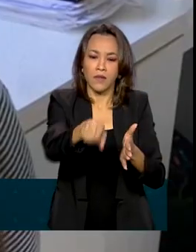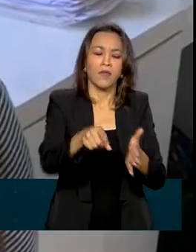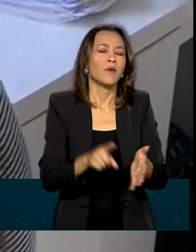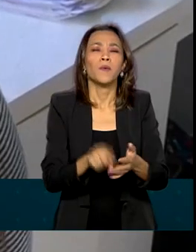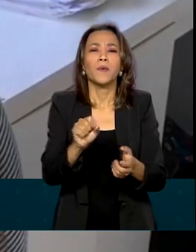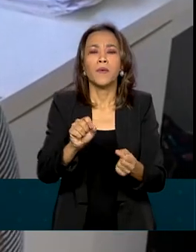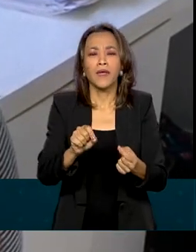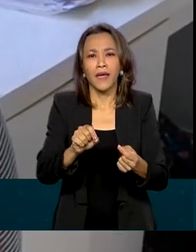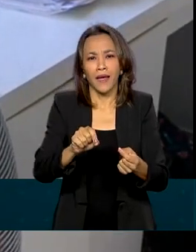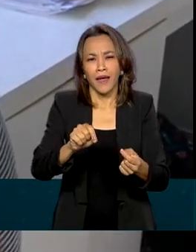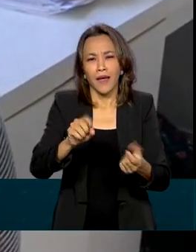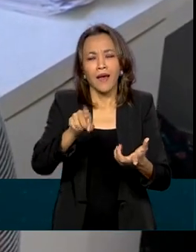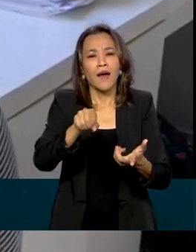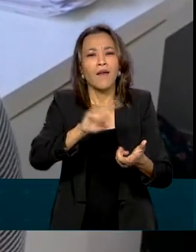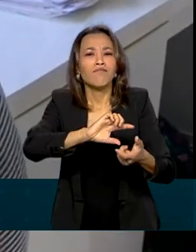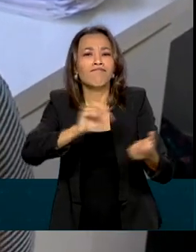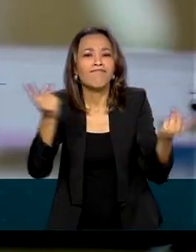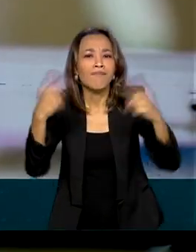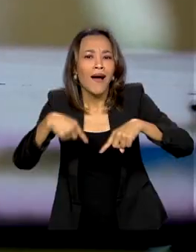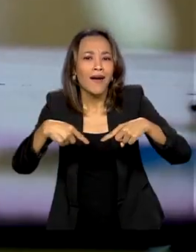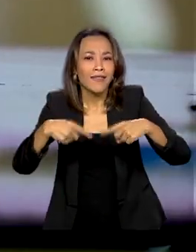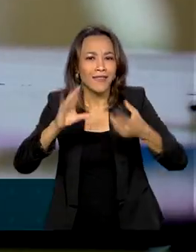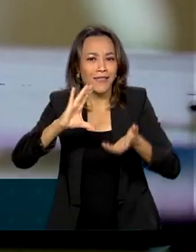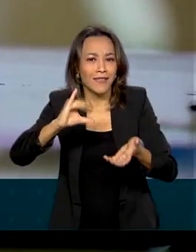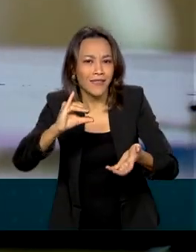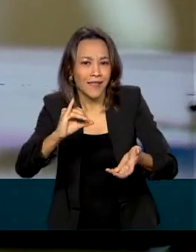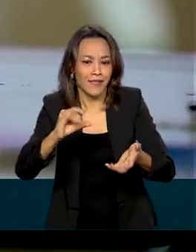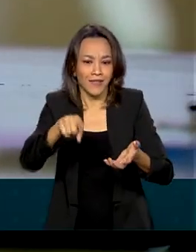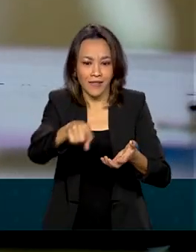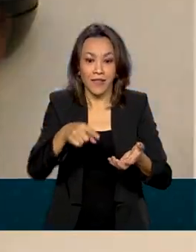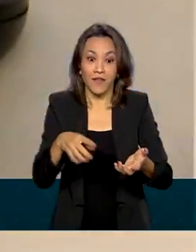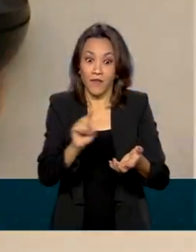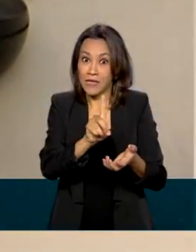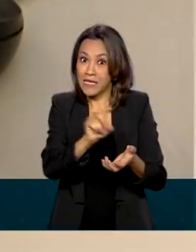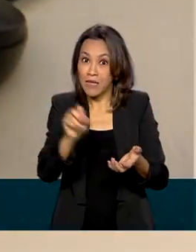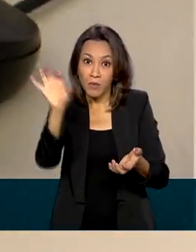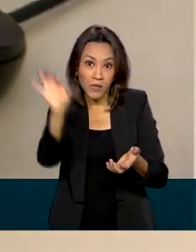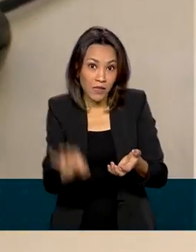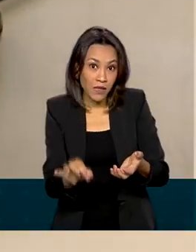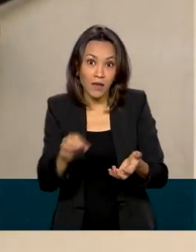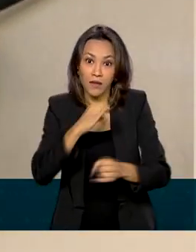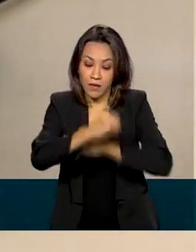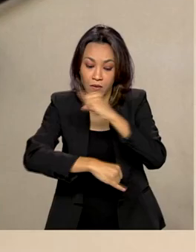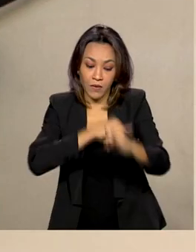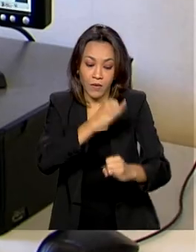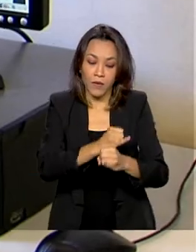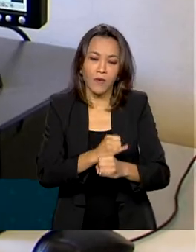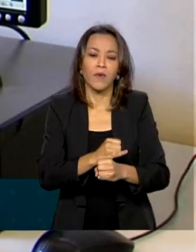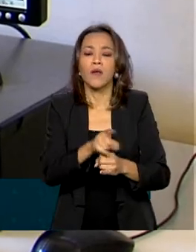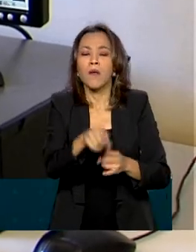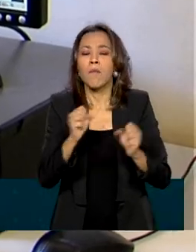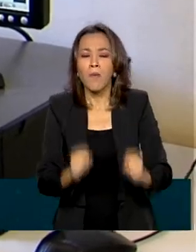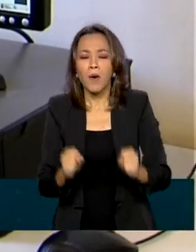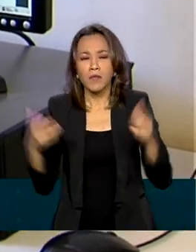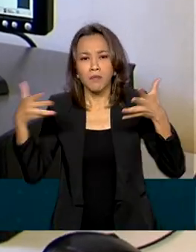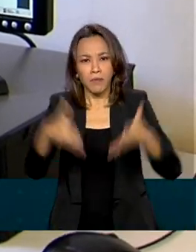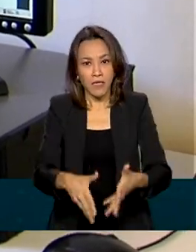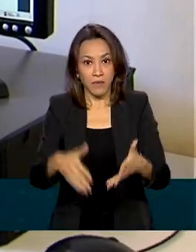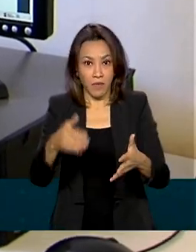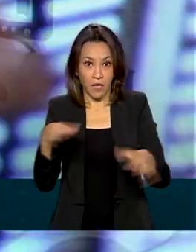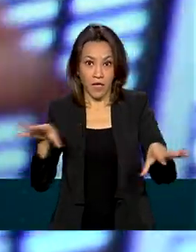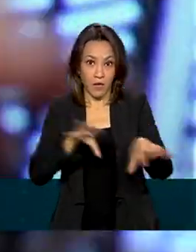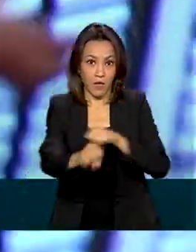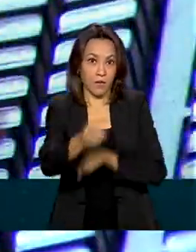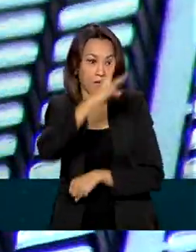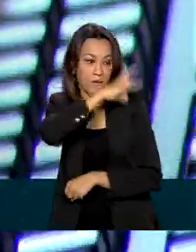Ciências são 100% online, por causa da pandemia. Podem participar estudantes do ensino médio e do